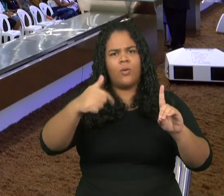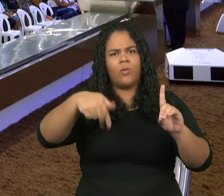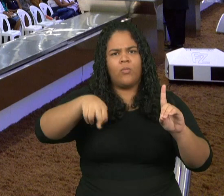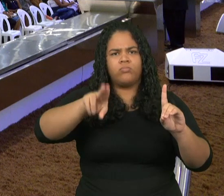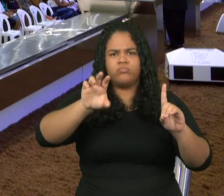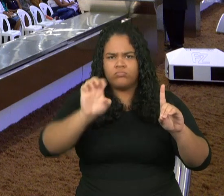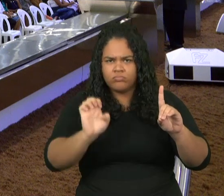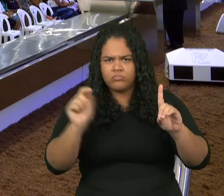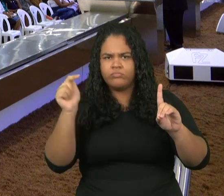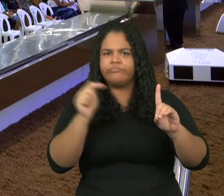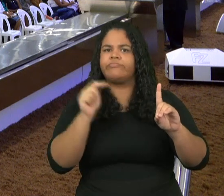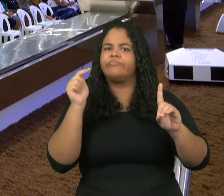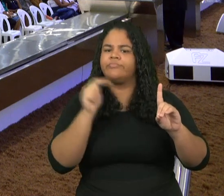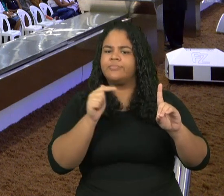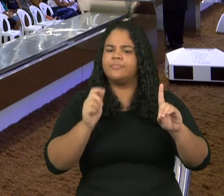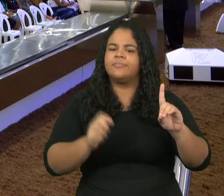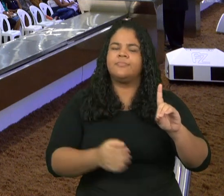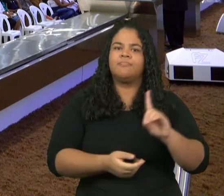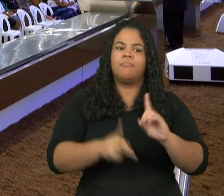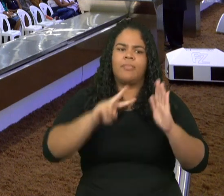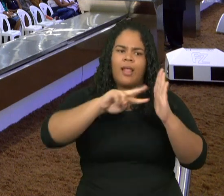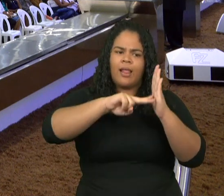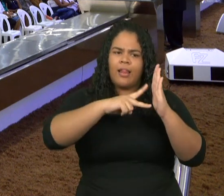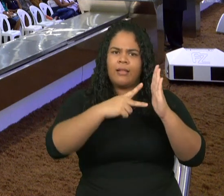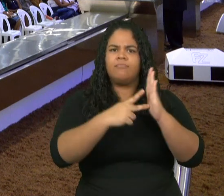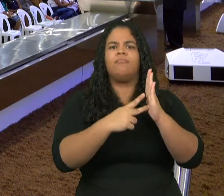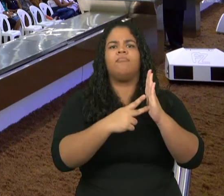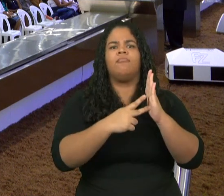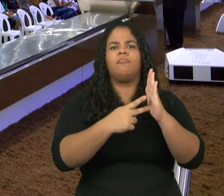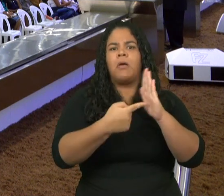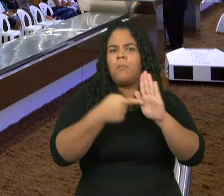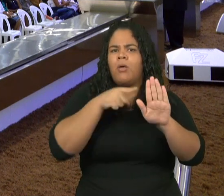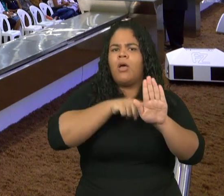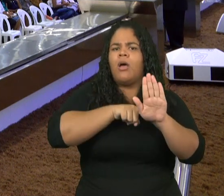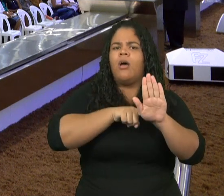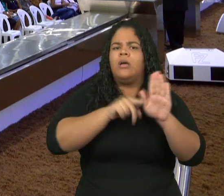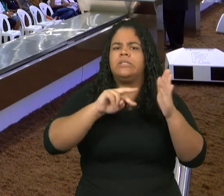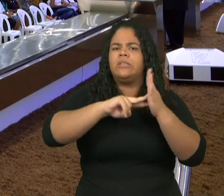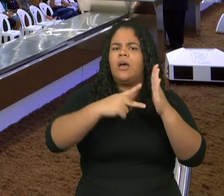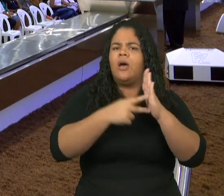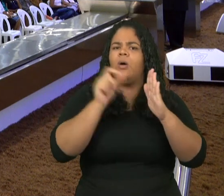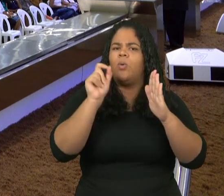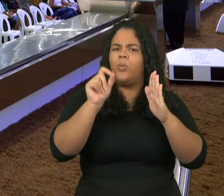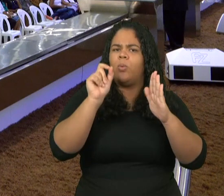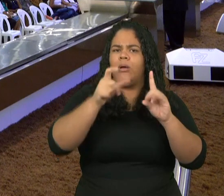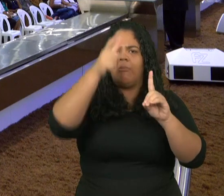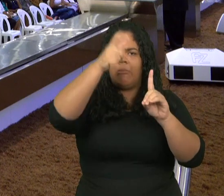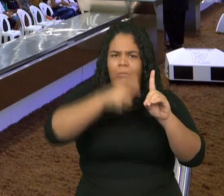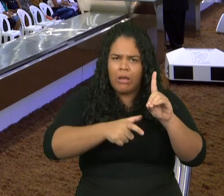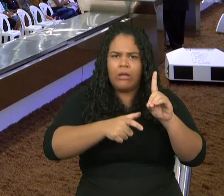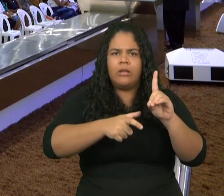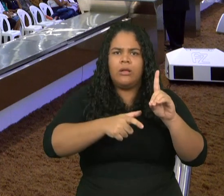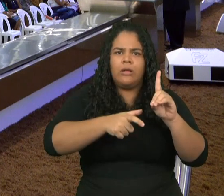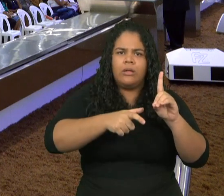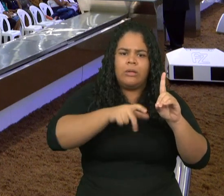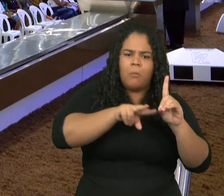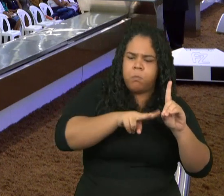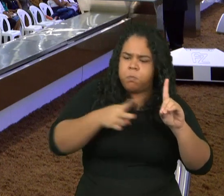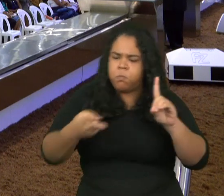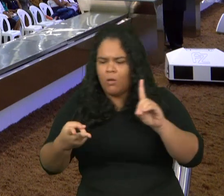é um símbolo, é uma figura que representa a igreja cristã.